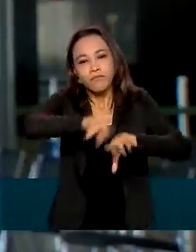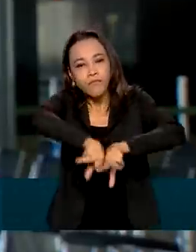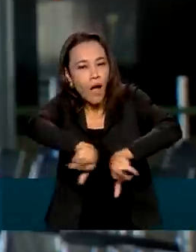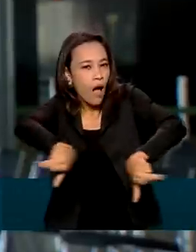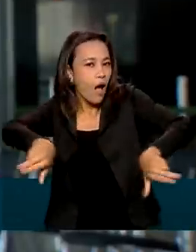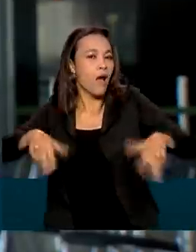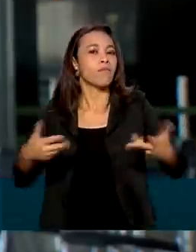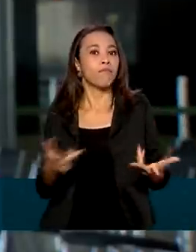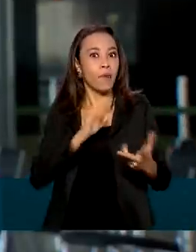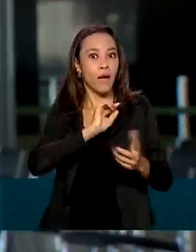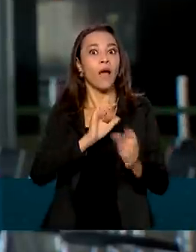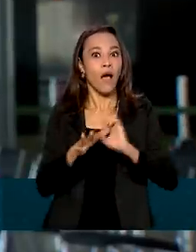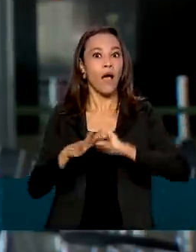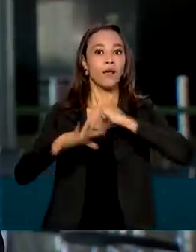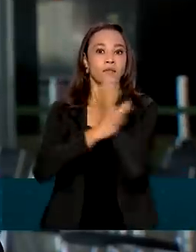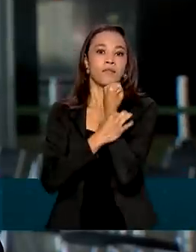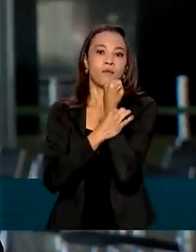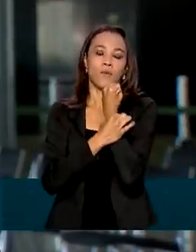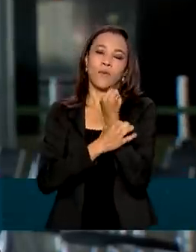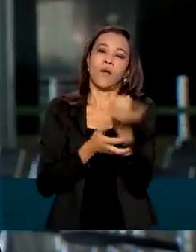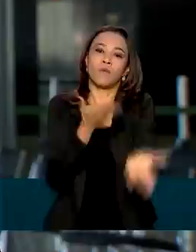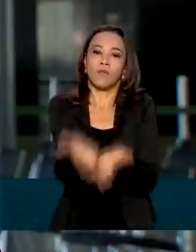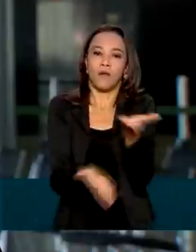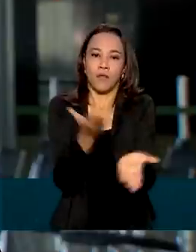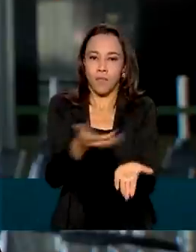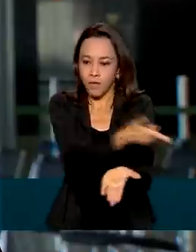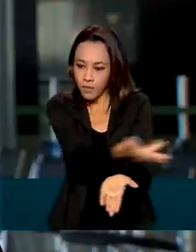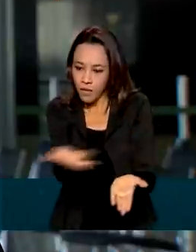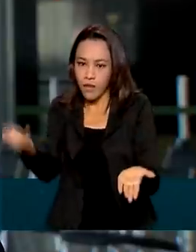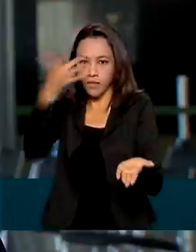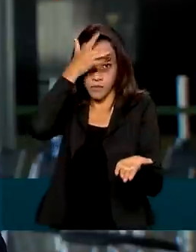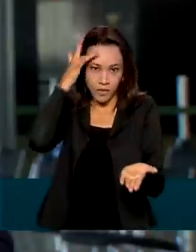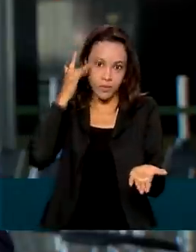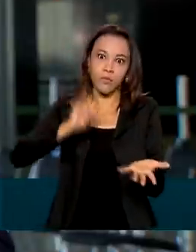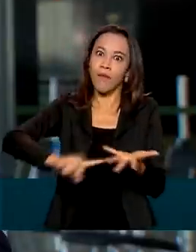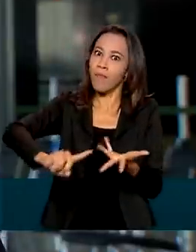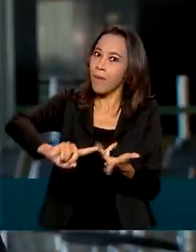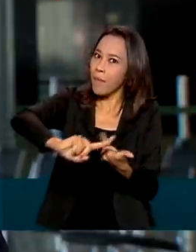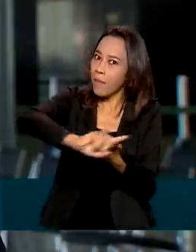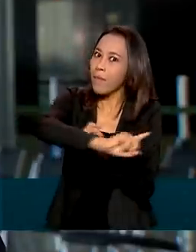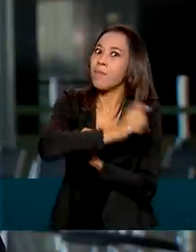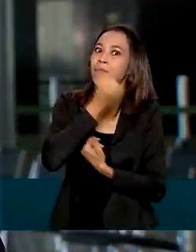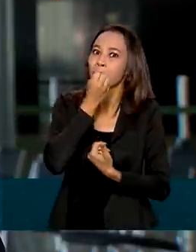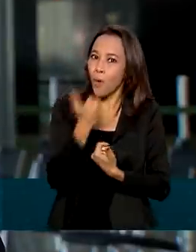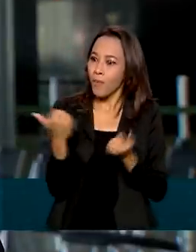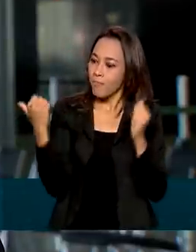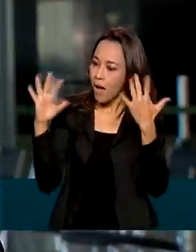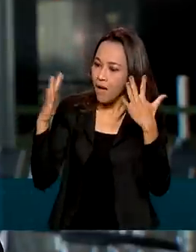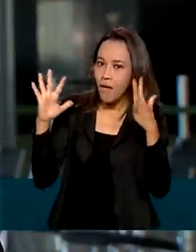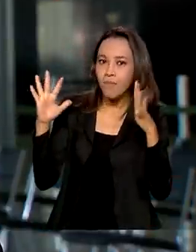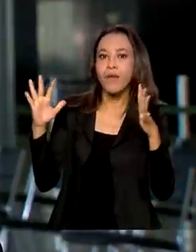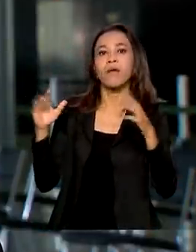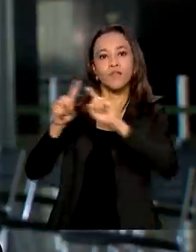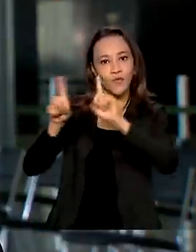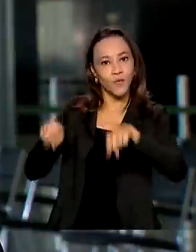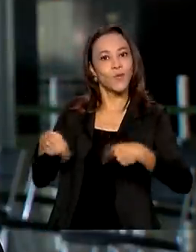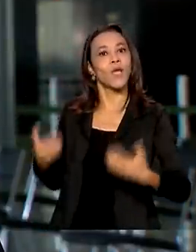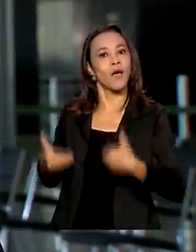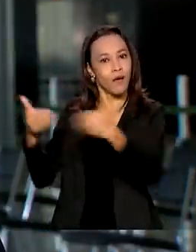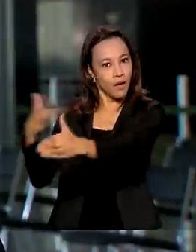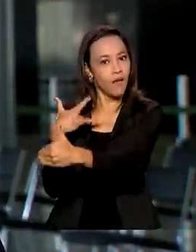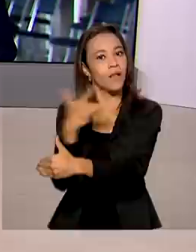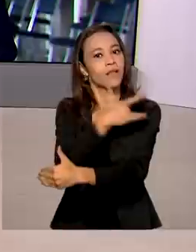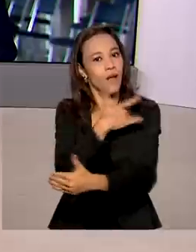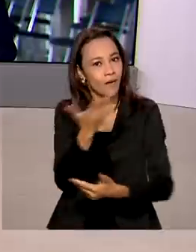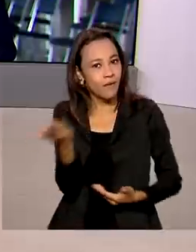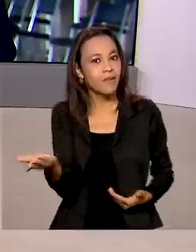garantir o tratamento desses pacientes. Olha, Renata, são muitas realizações, então parabéns para todos os funcionários do Ministério da Saúde. Voltamos com